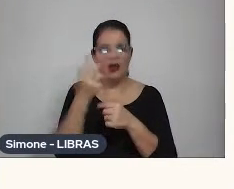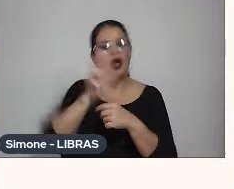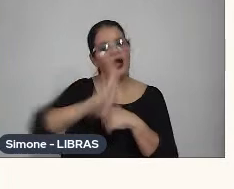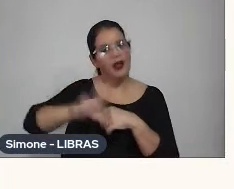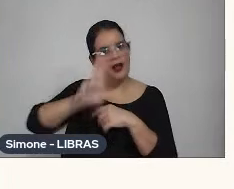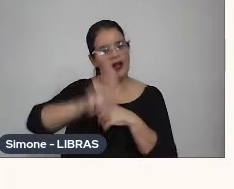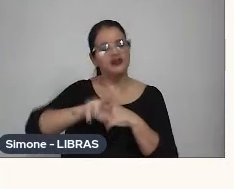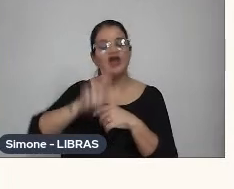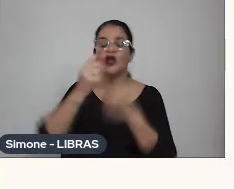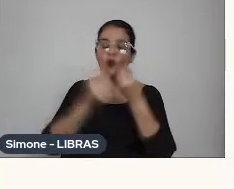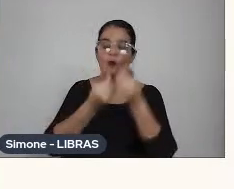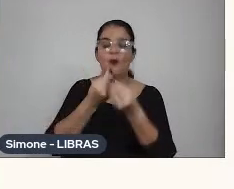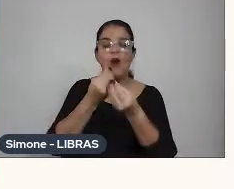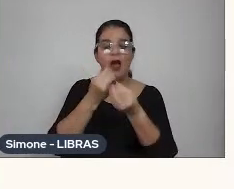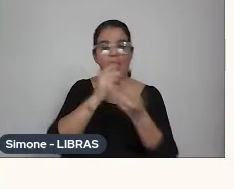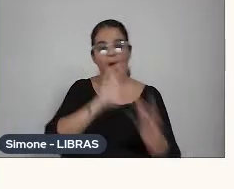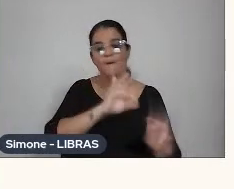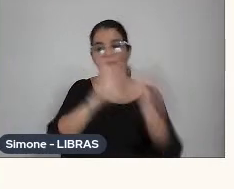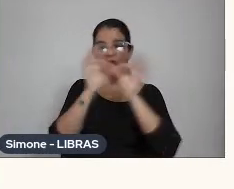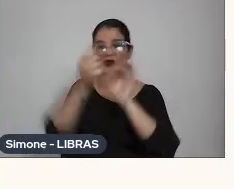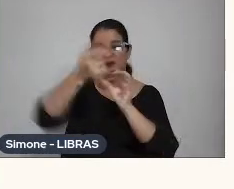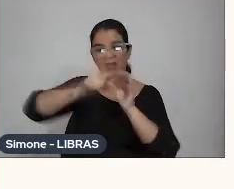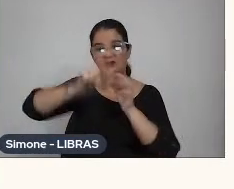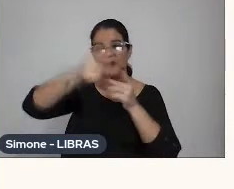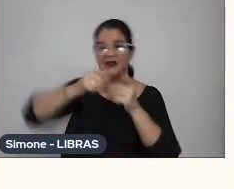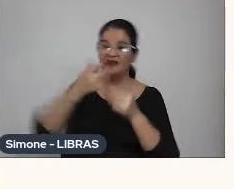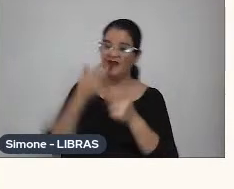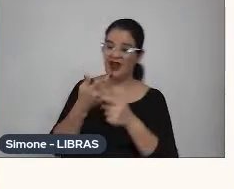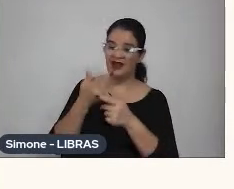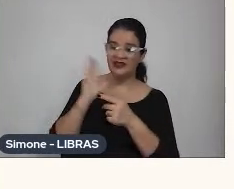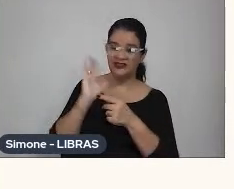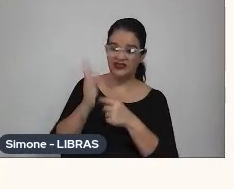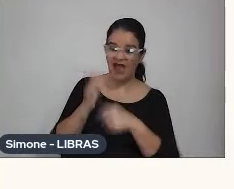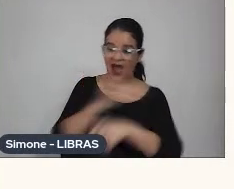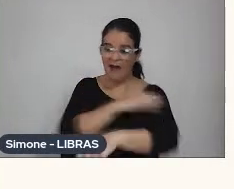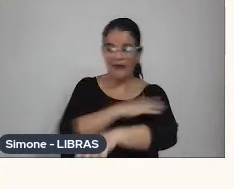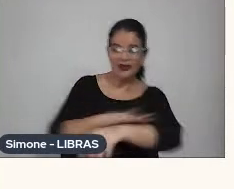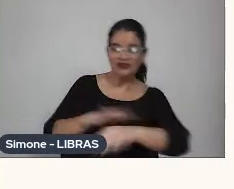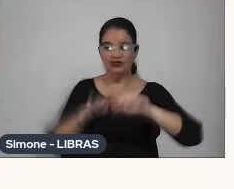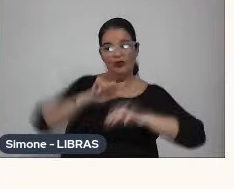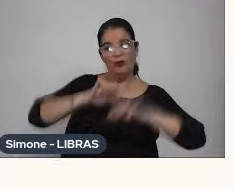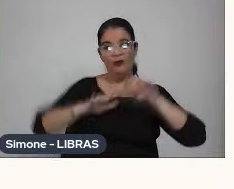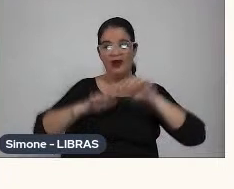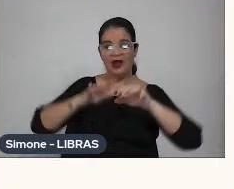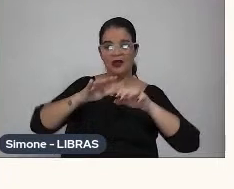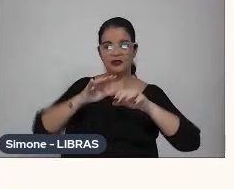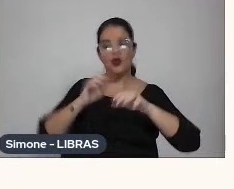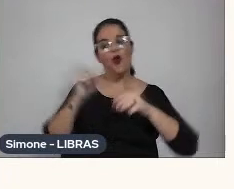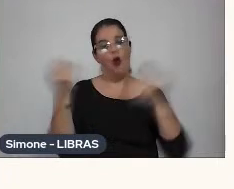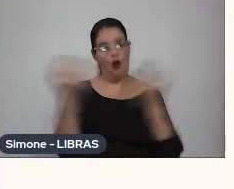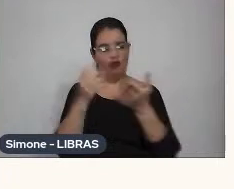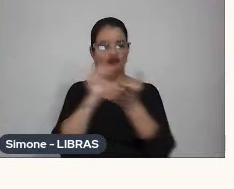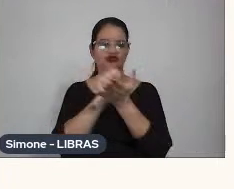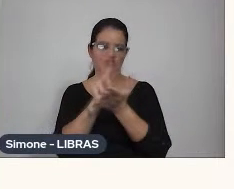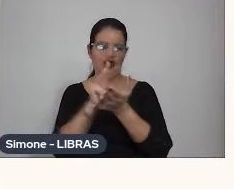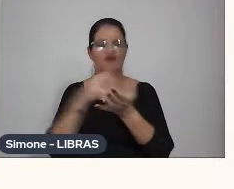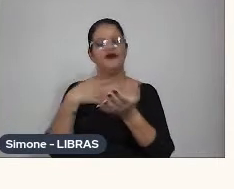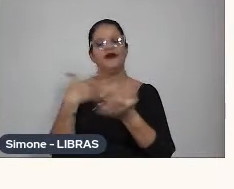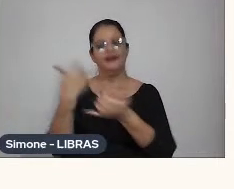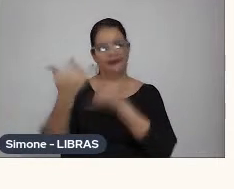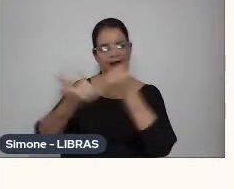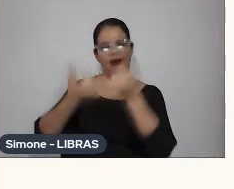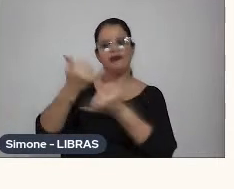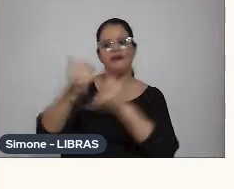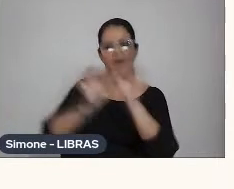repetitivo, você fica assim, putz, será que eu já mexi o braço, né, hoje, com os softwares de animação, você vai lá na